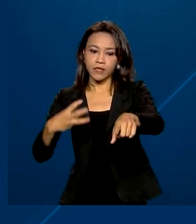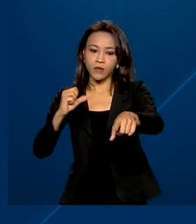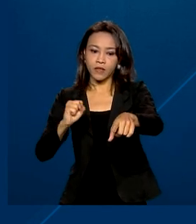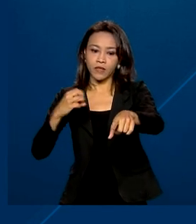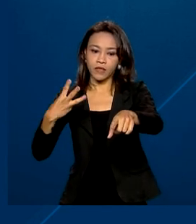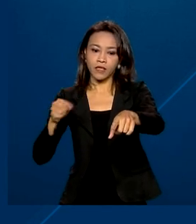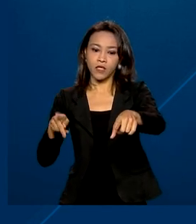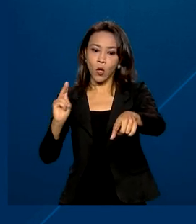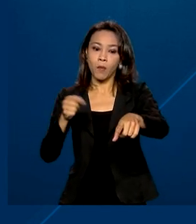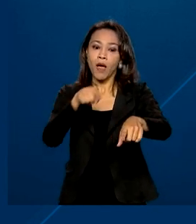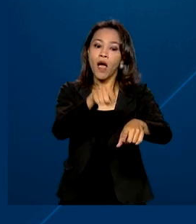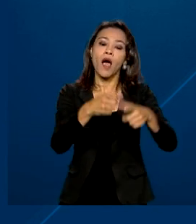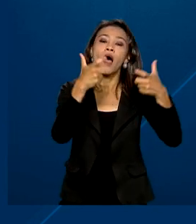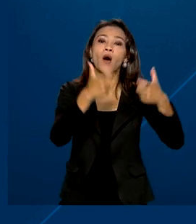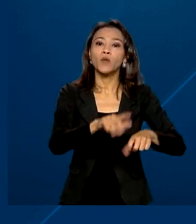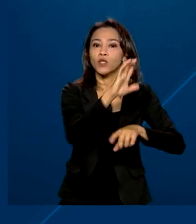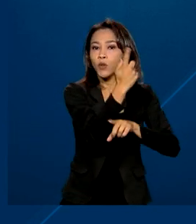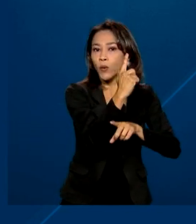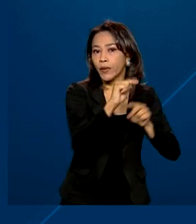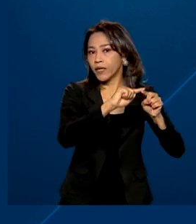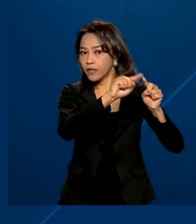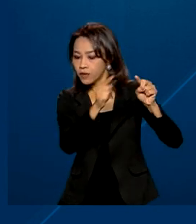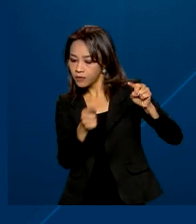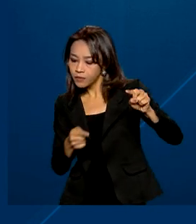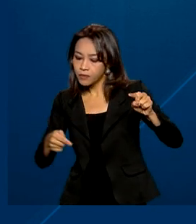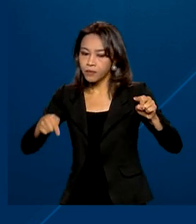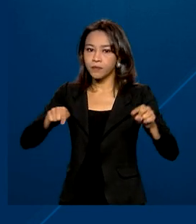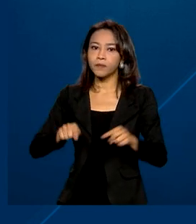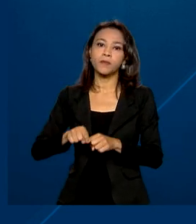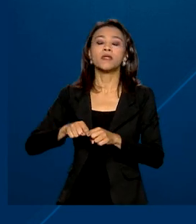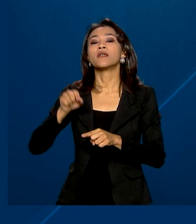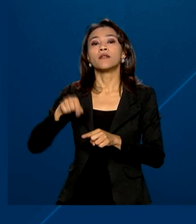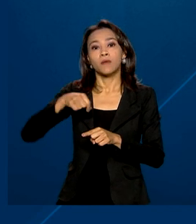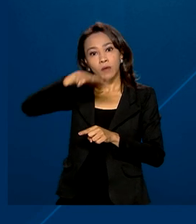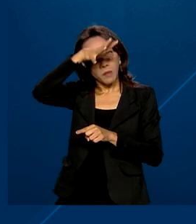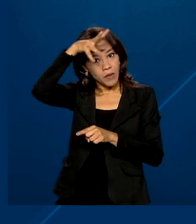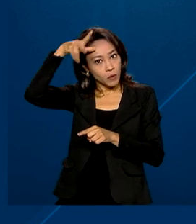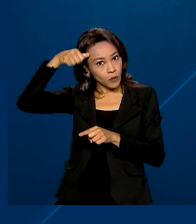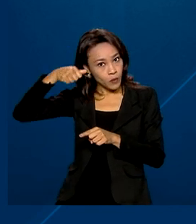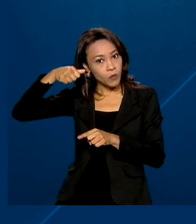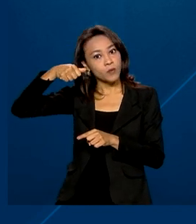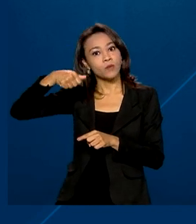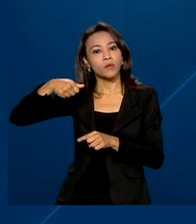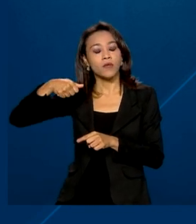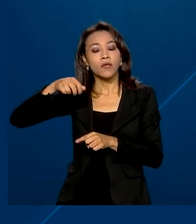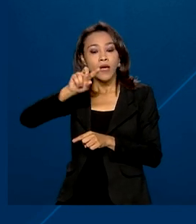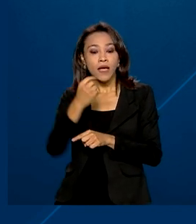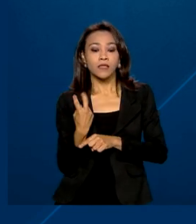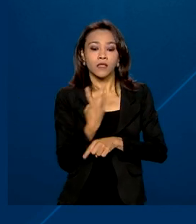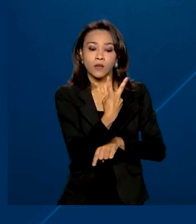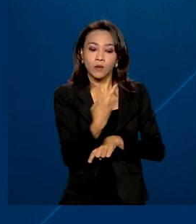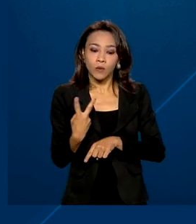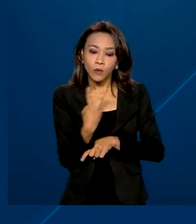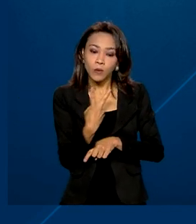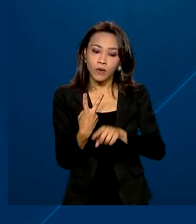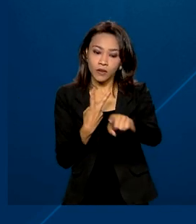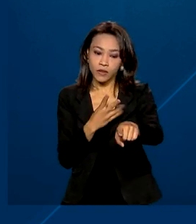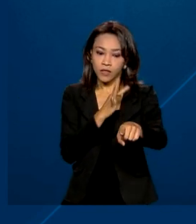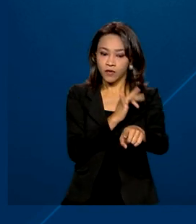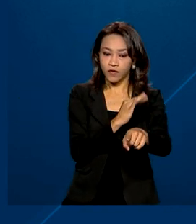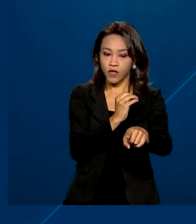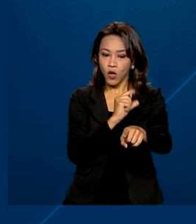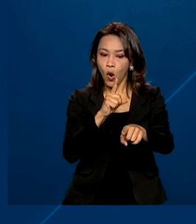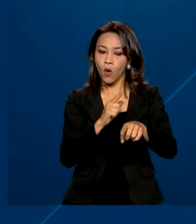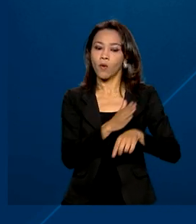cidade goiana de Mara Rosa à Água Boa, no Mato Grosso. Futuramente, as duas ferrovias, FIOL e FICO,